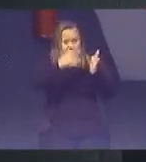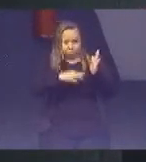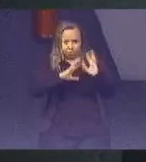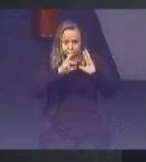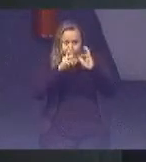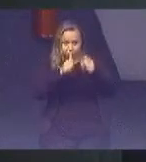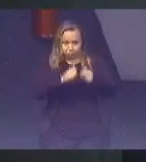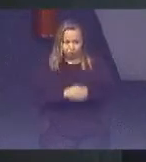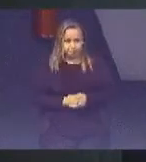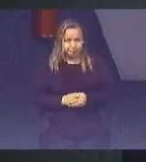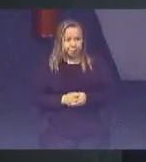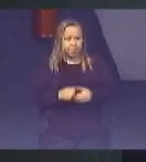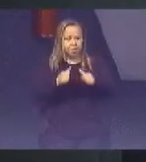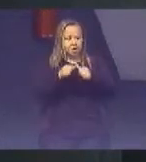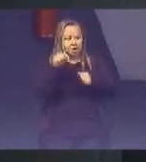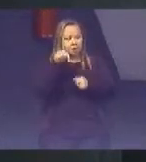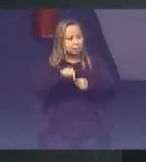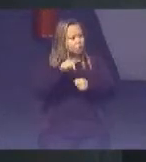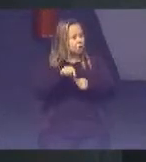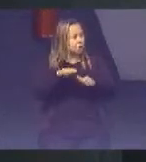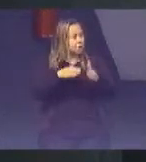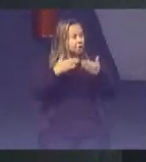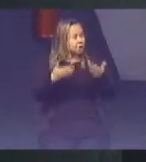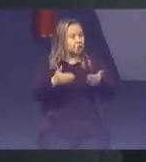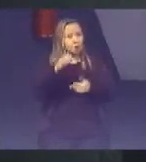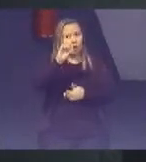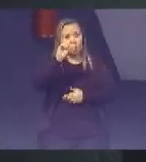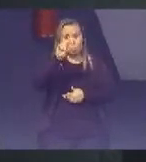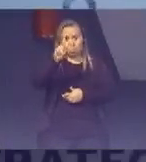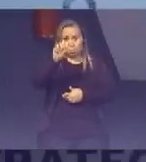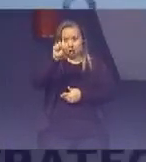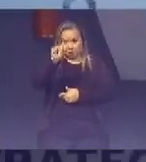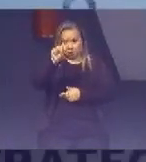Aqui estão, então, os ODSs